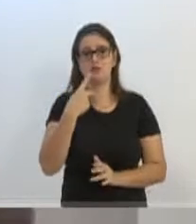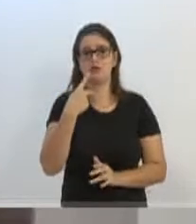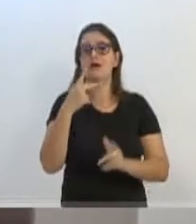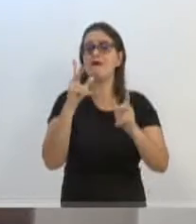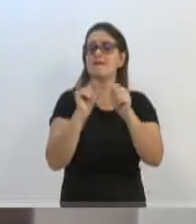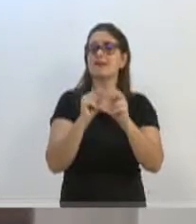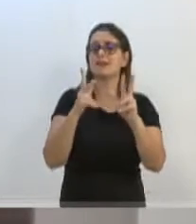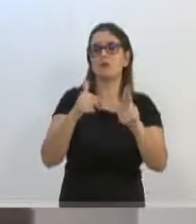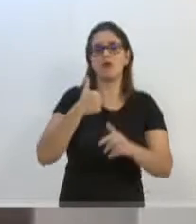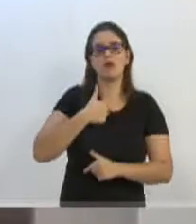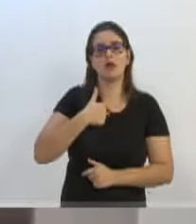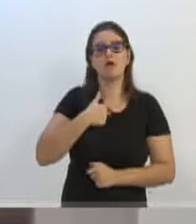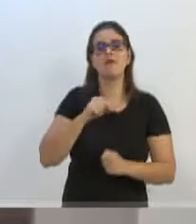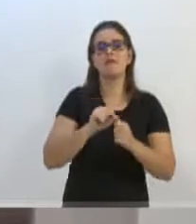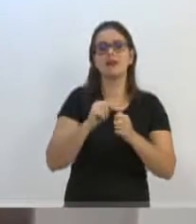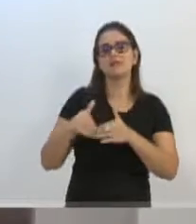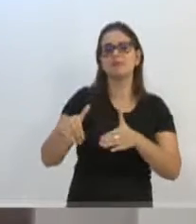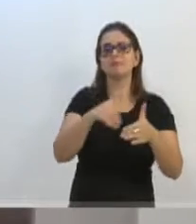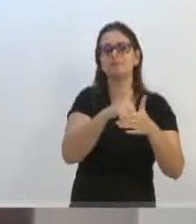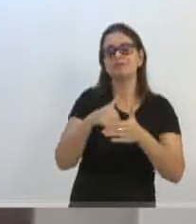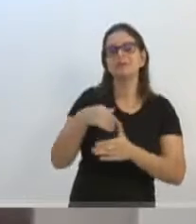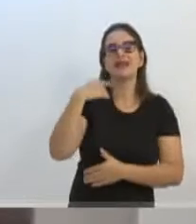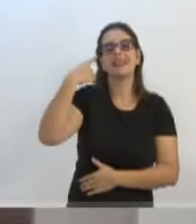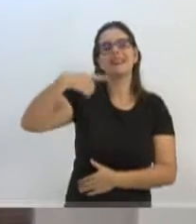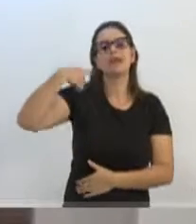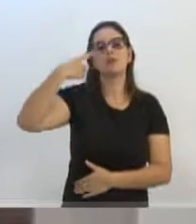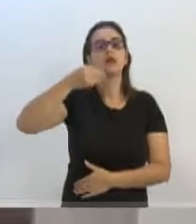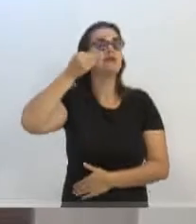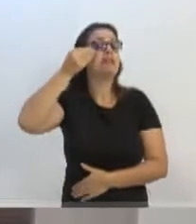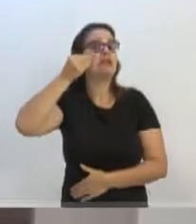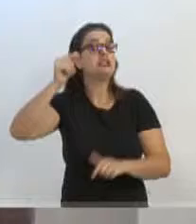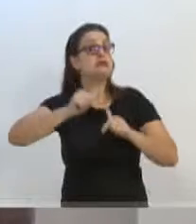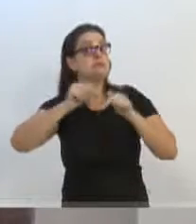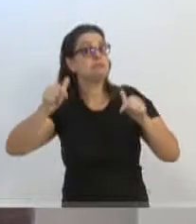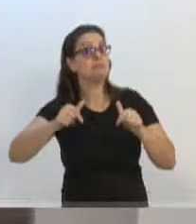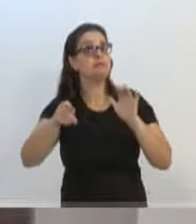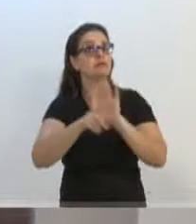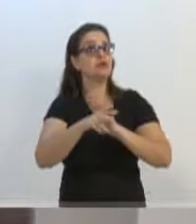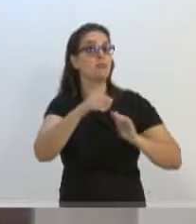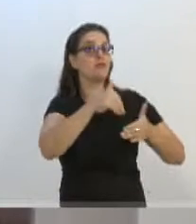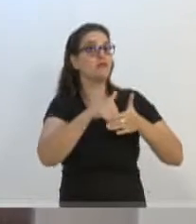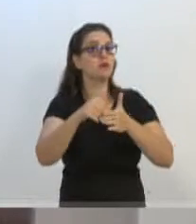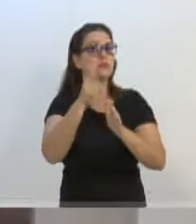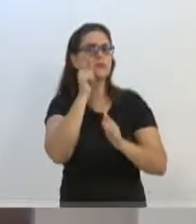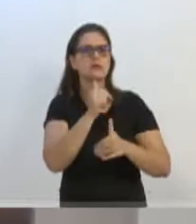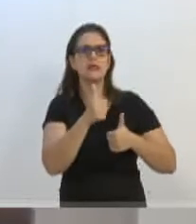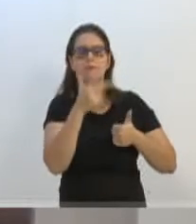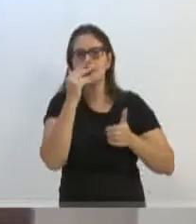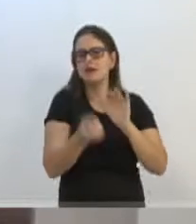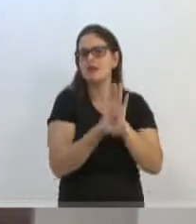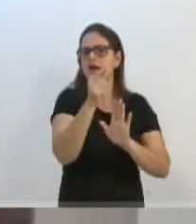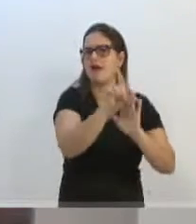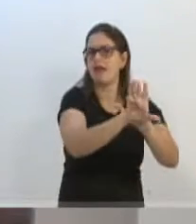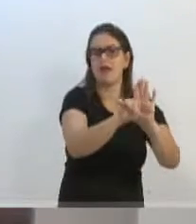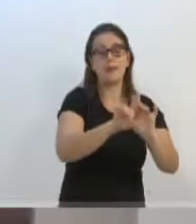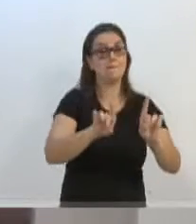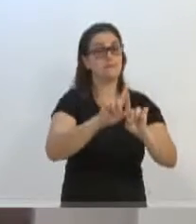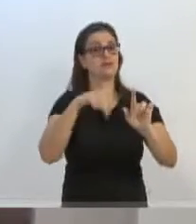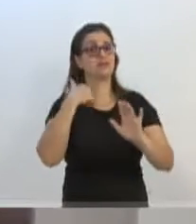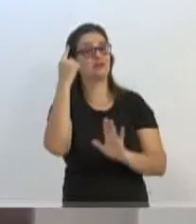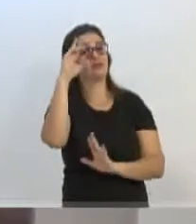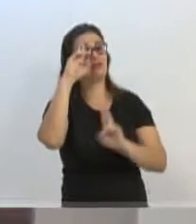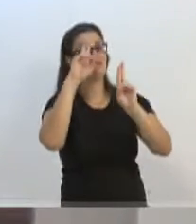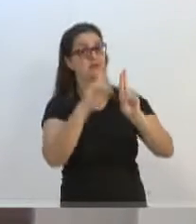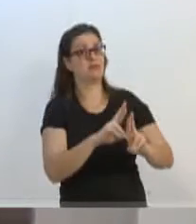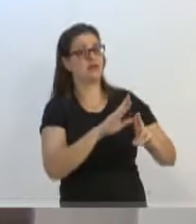que nem eu, disputem a eleição lá para deputado e tentem a sorte nas urnas, para ter a possibilidade de legislar. Mas a gente tem que respeitar os